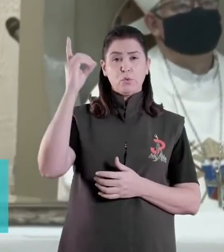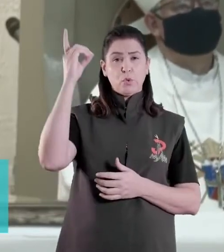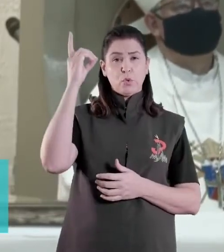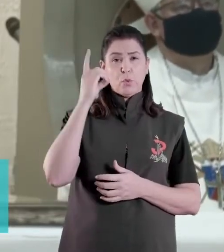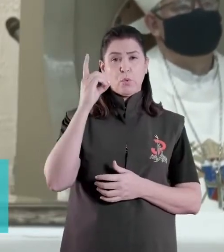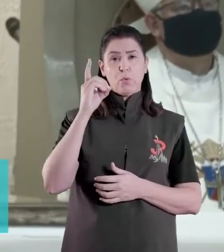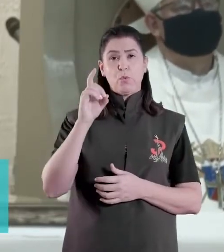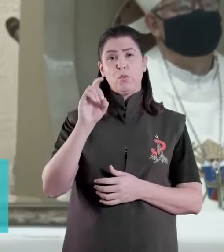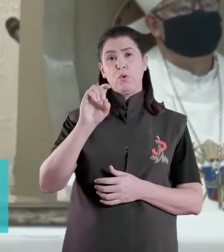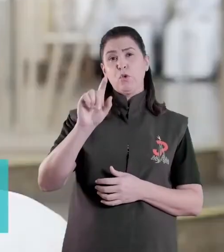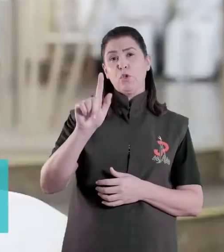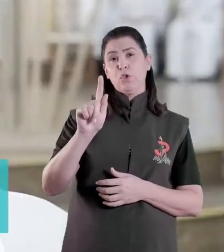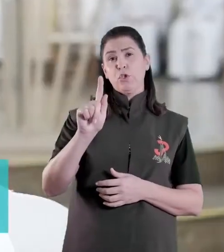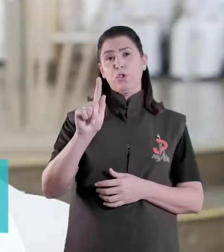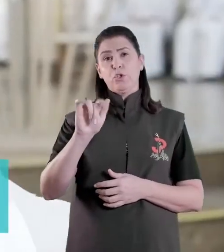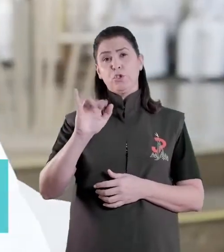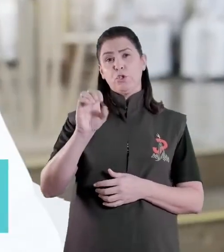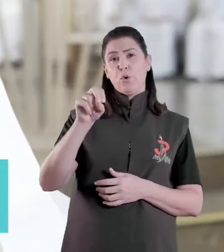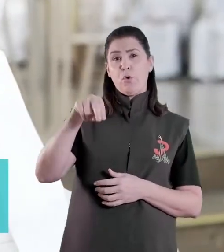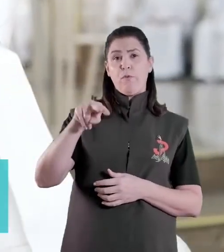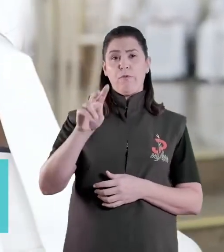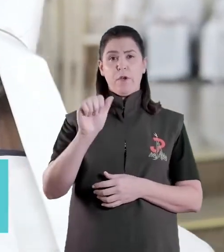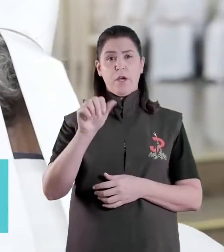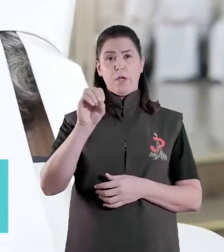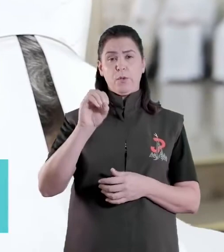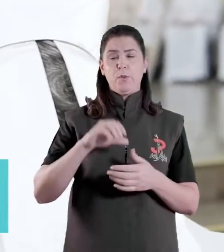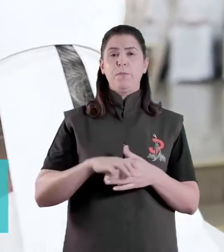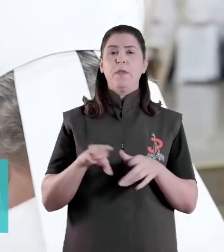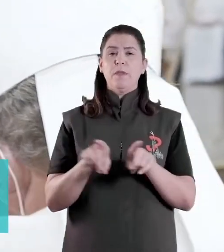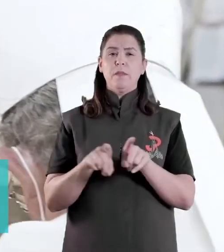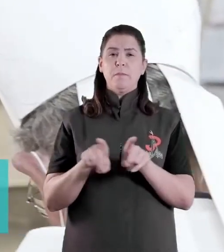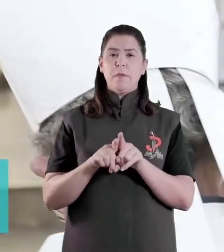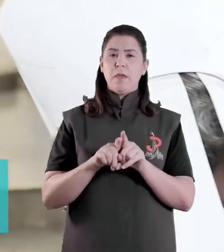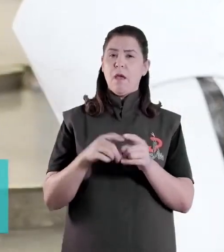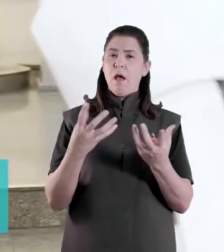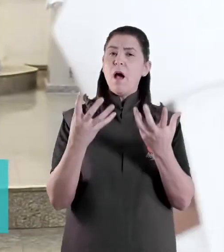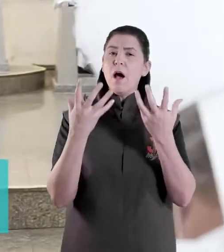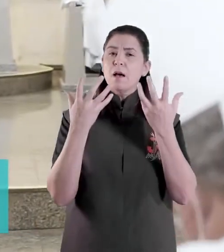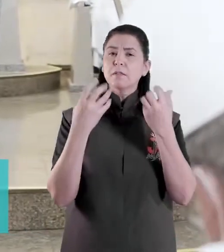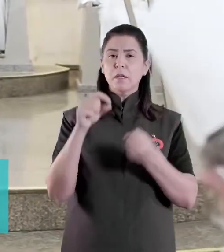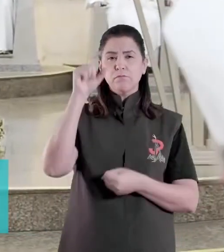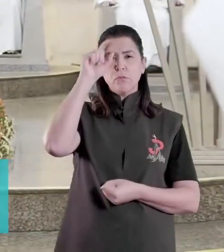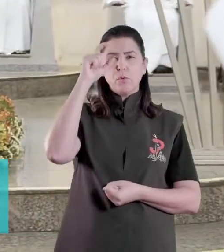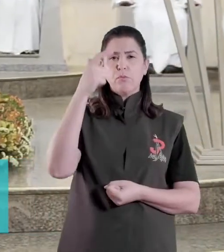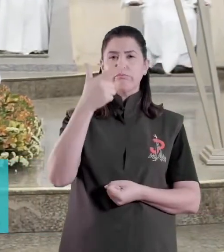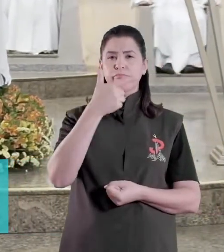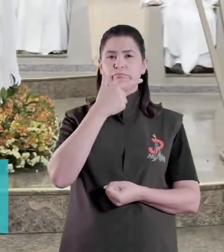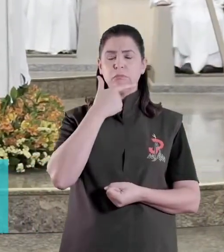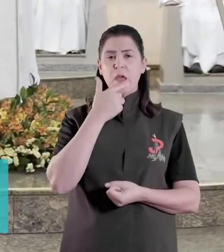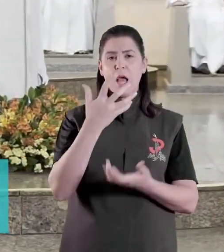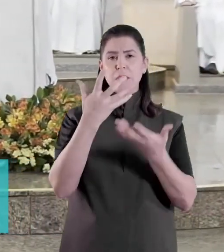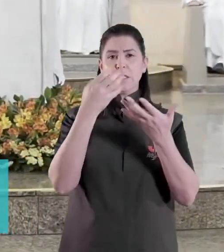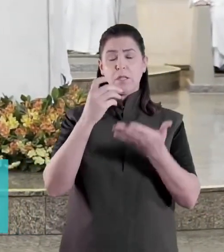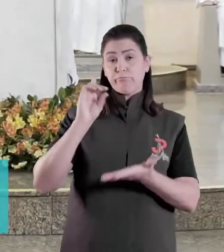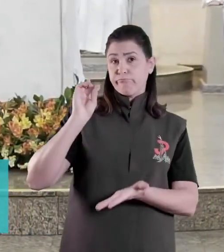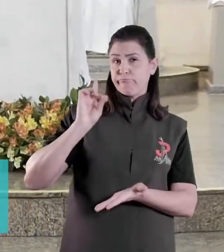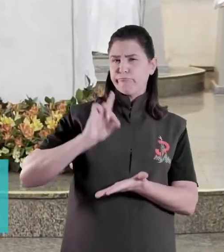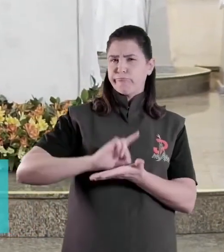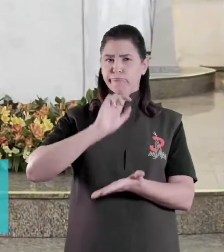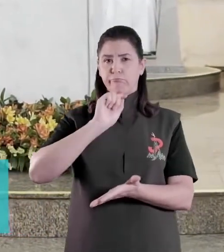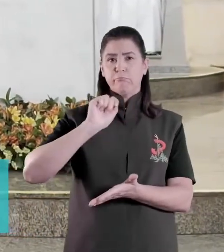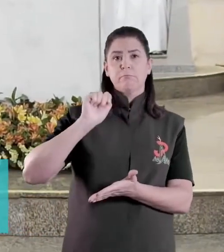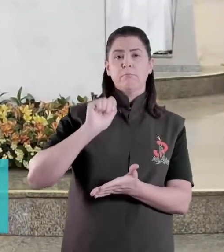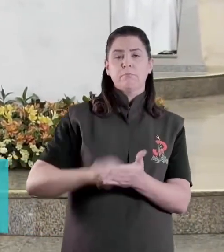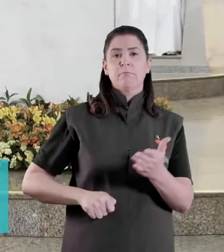autoriza Dom Frei Severino Clasin a tomar posse de forma válida ilicitamente.